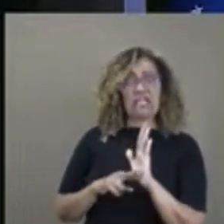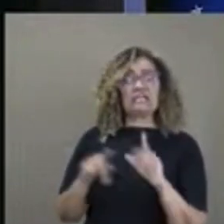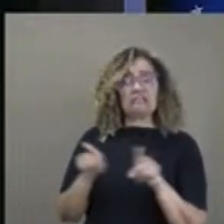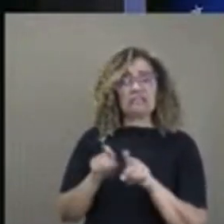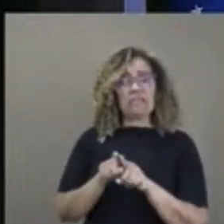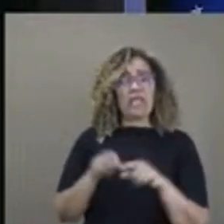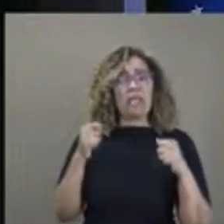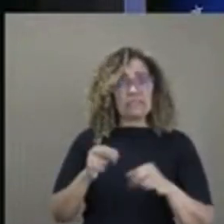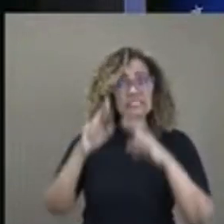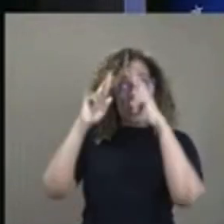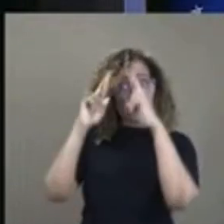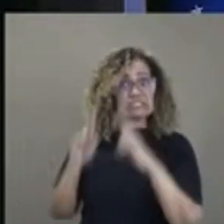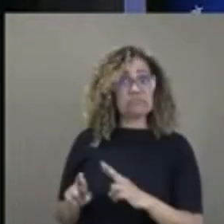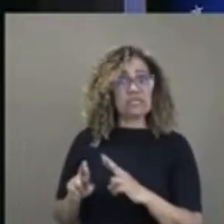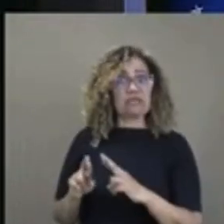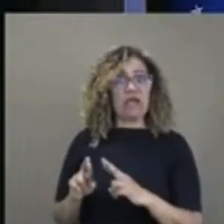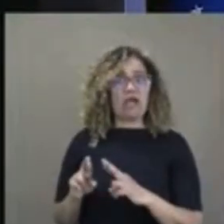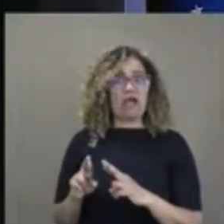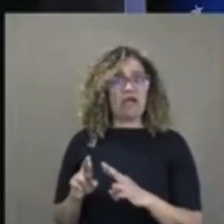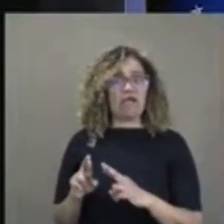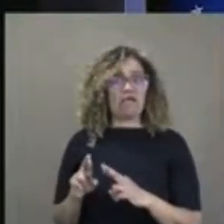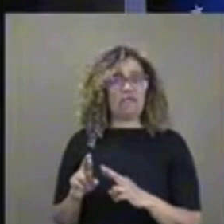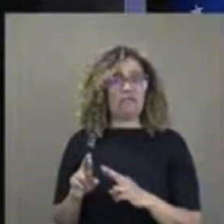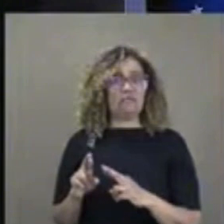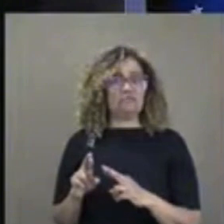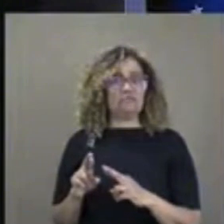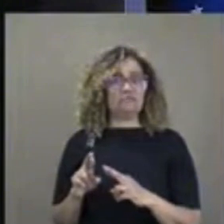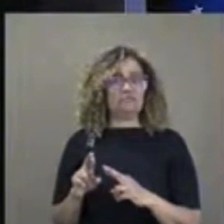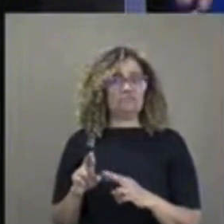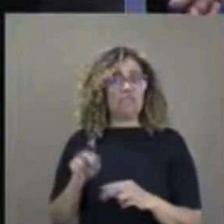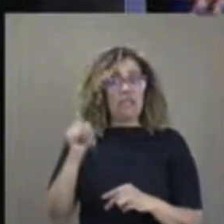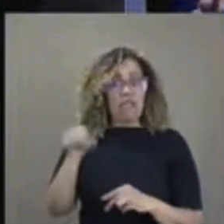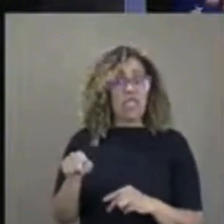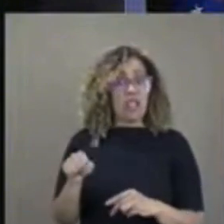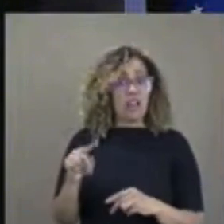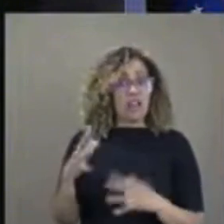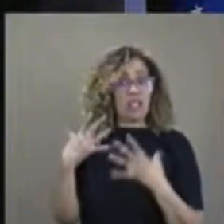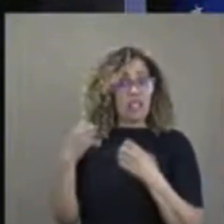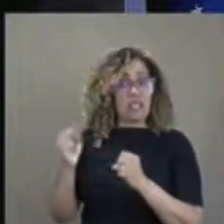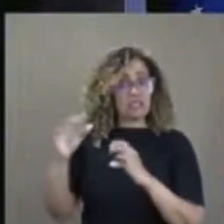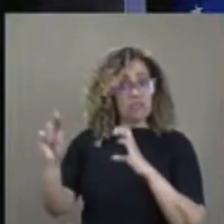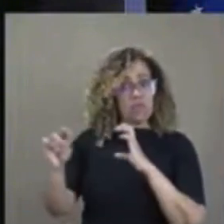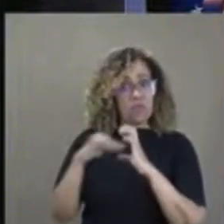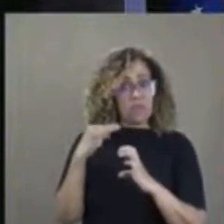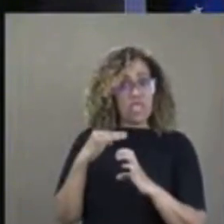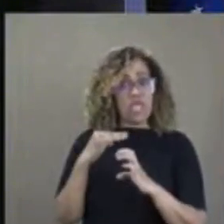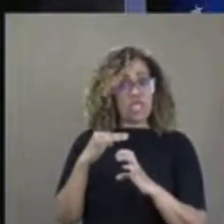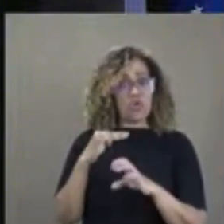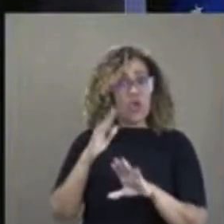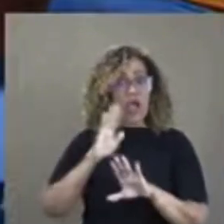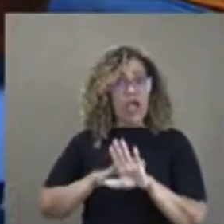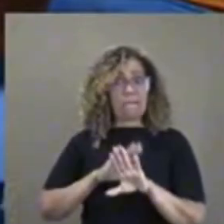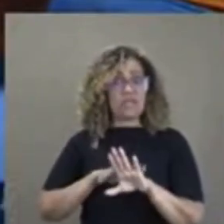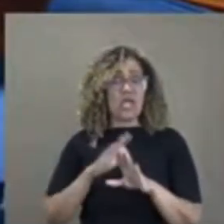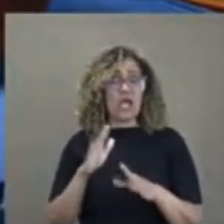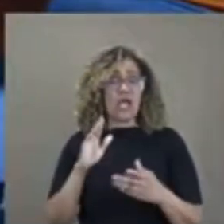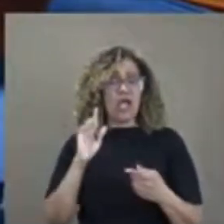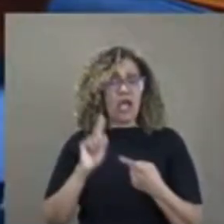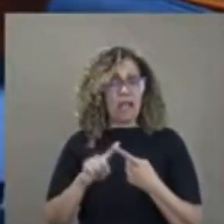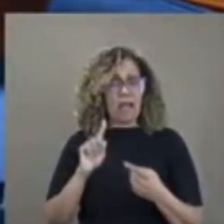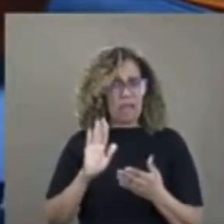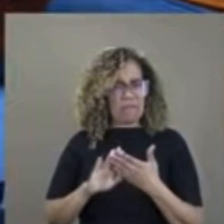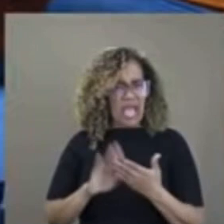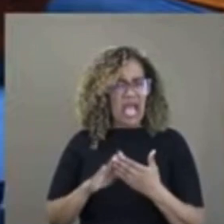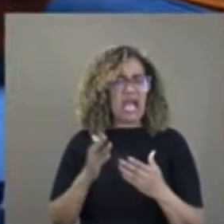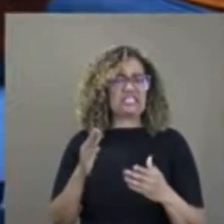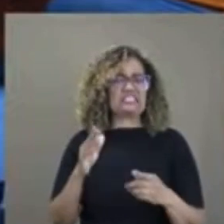respeitar. Eu acabei de dizer aqui que realmente ele recebeu o e-mail de ameaça de morte, porque eu também recebi, era